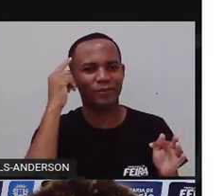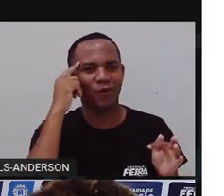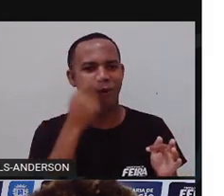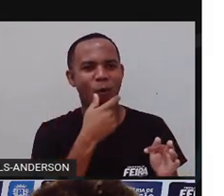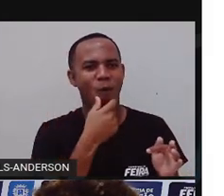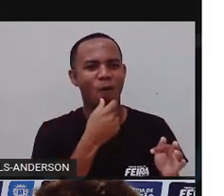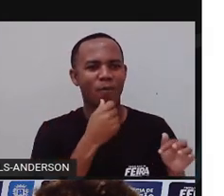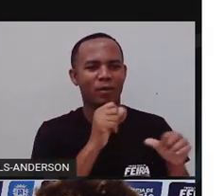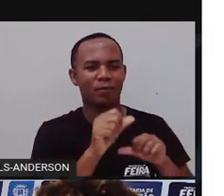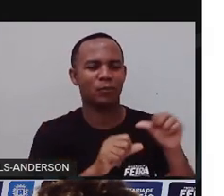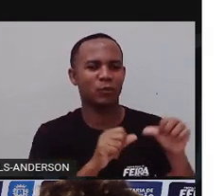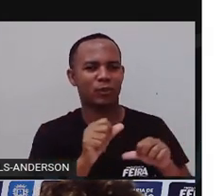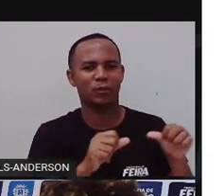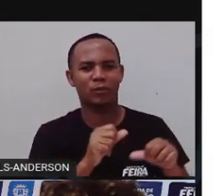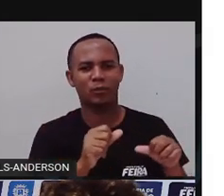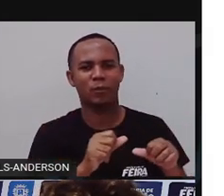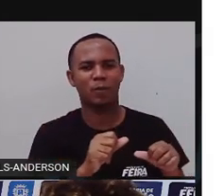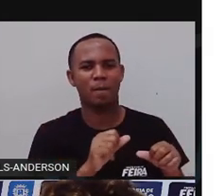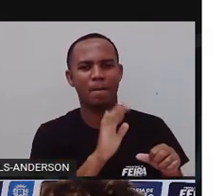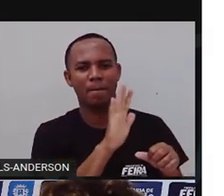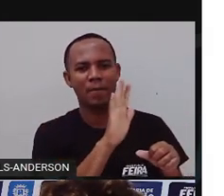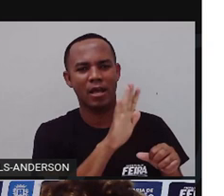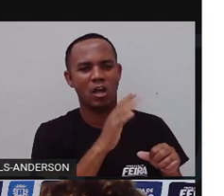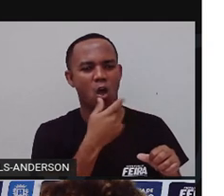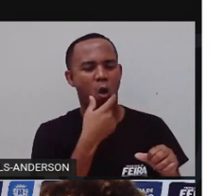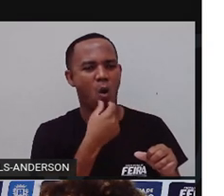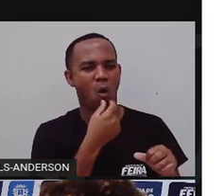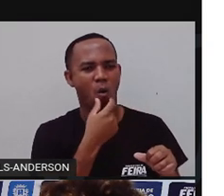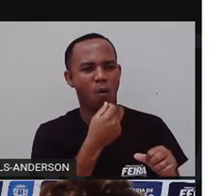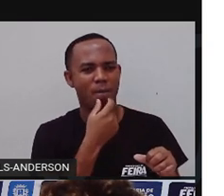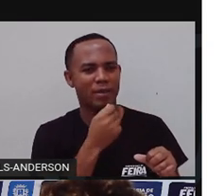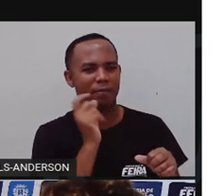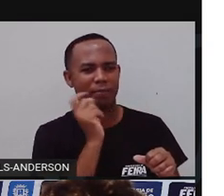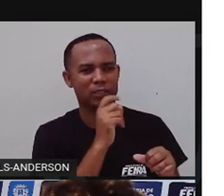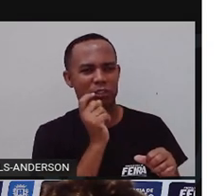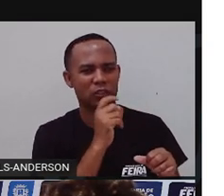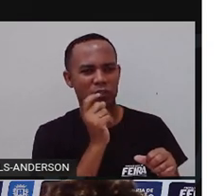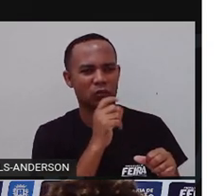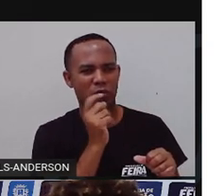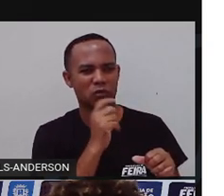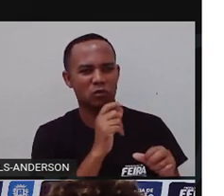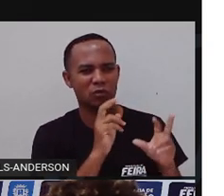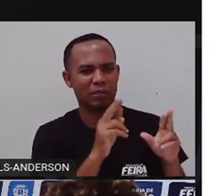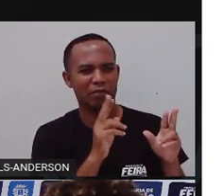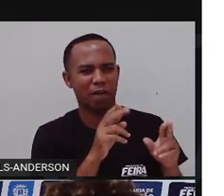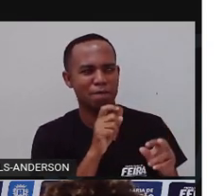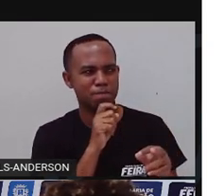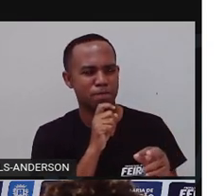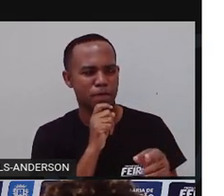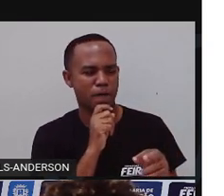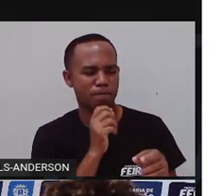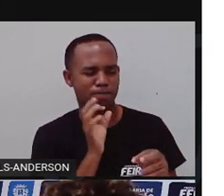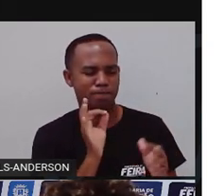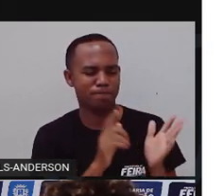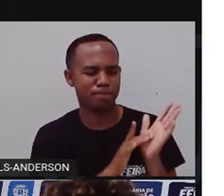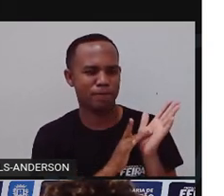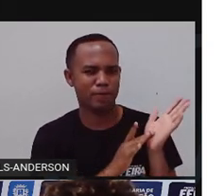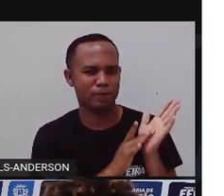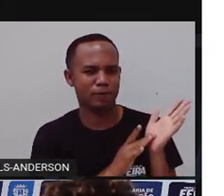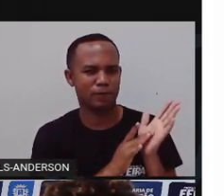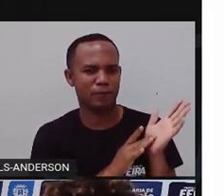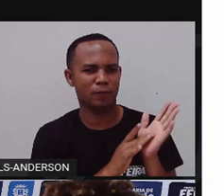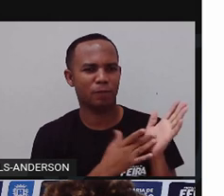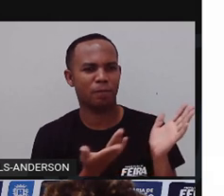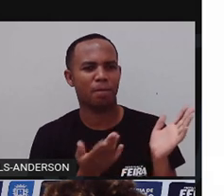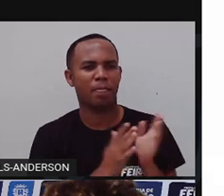sujis. Mas ele era muito inteligente, mentiroso e frio. Ele sabia que se fingisse que ia